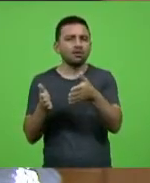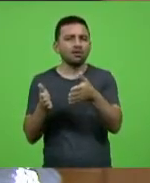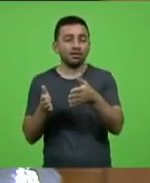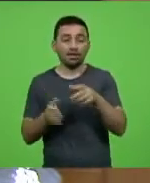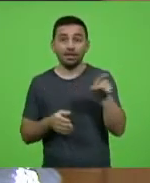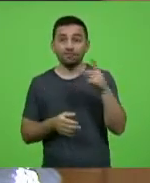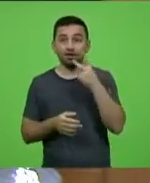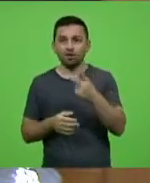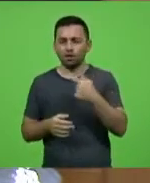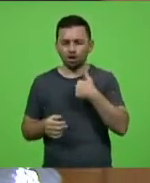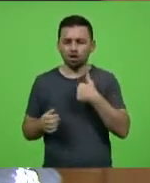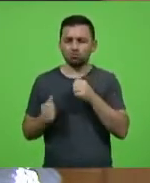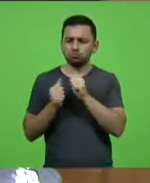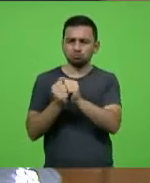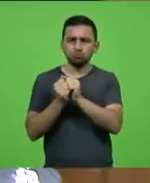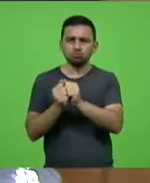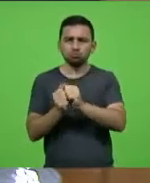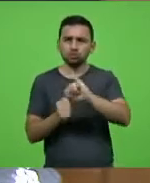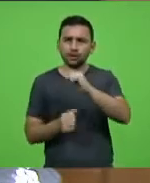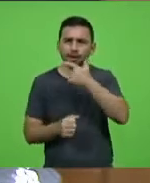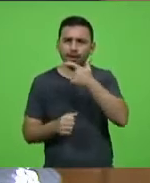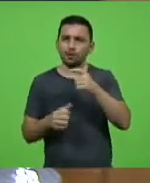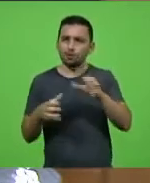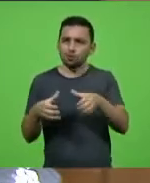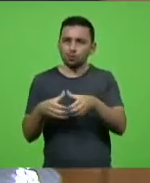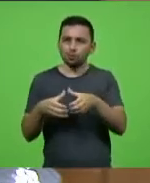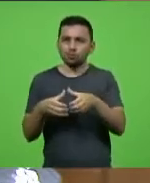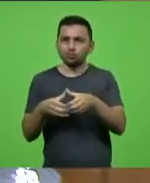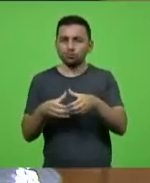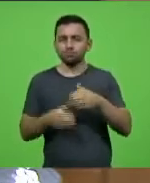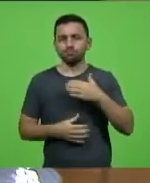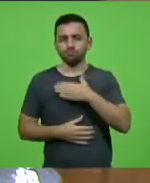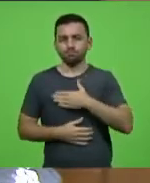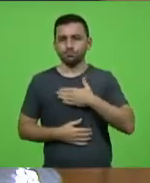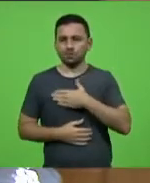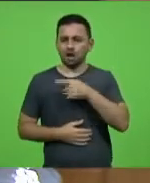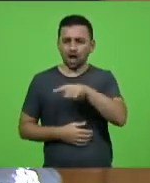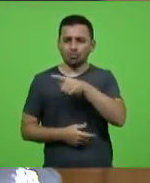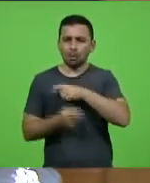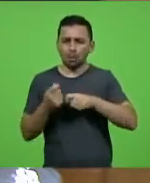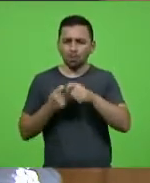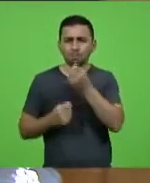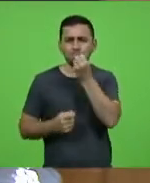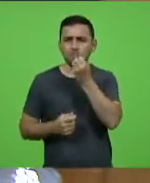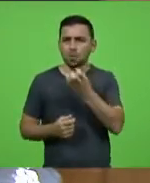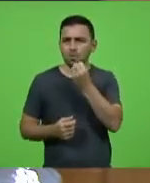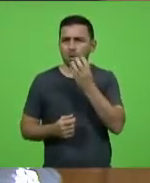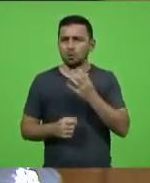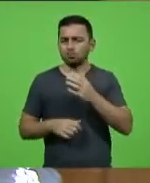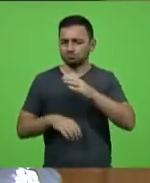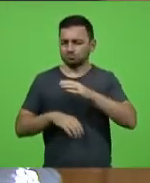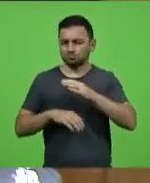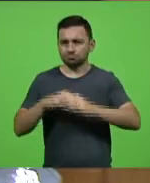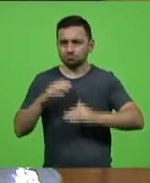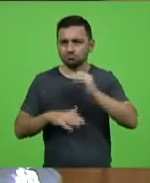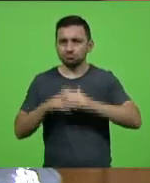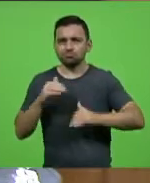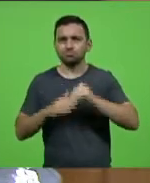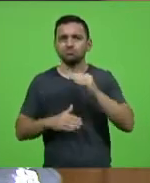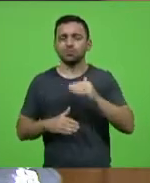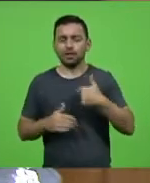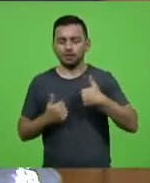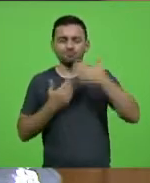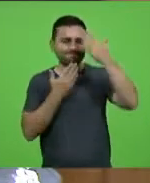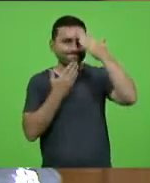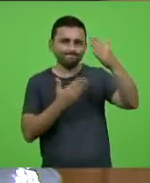disse, ó, eu vou junto com o GR, com o grupo, tenho uma grande administração e eu tenho uma gratidão por eles,